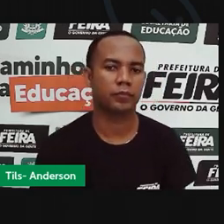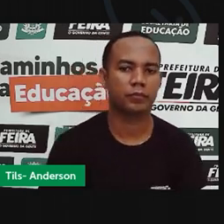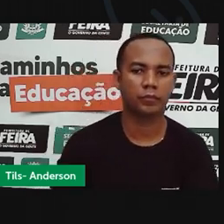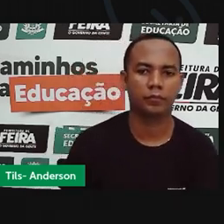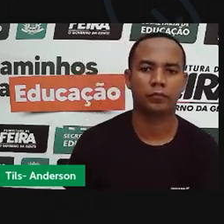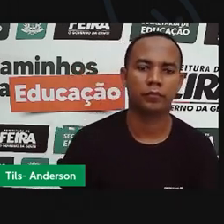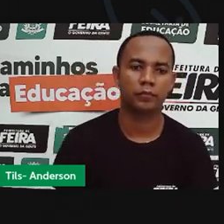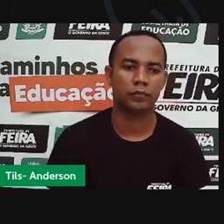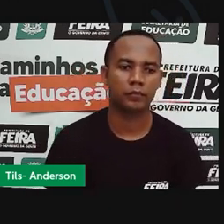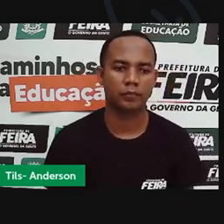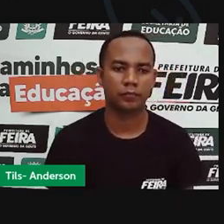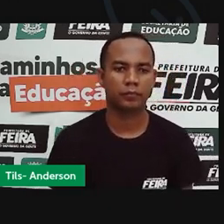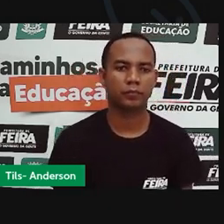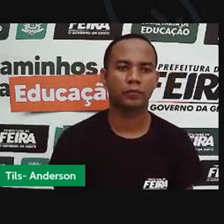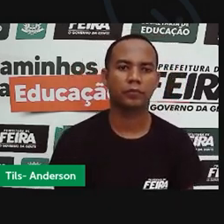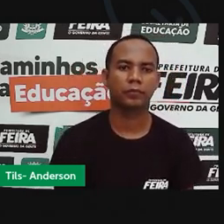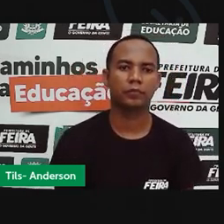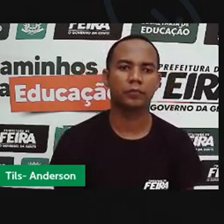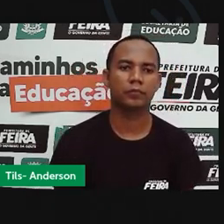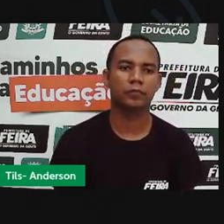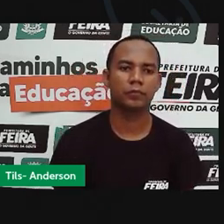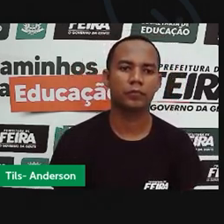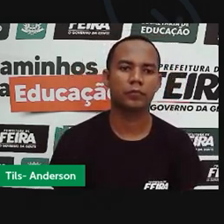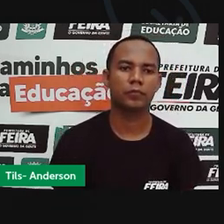pronto. Aí, ó,